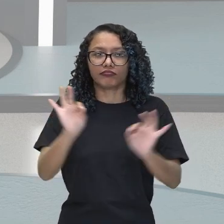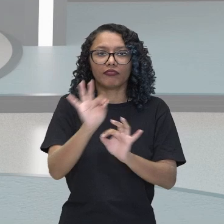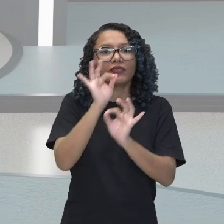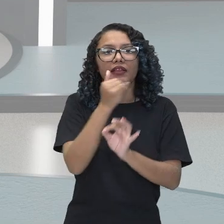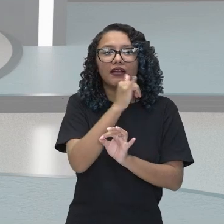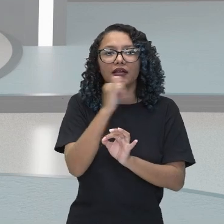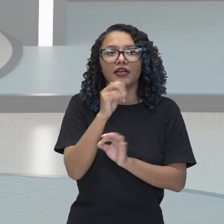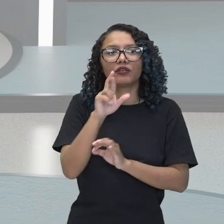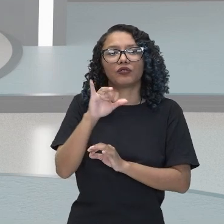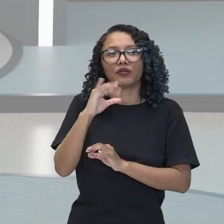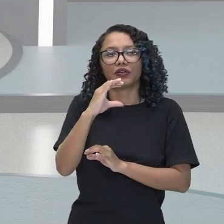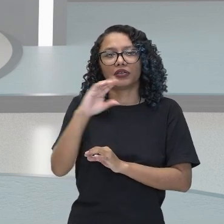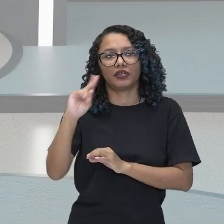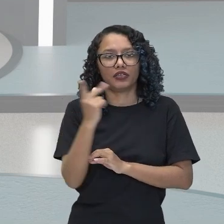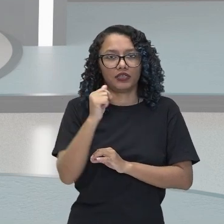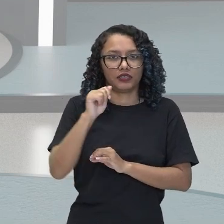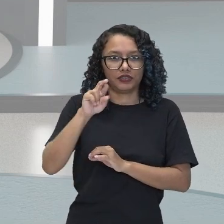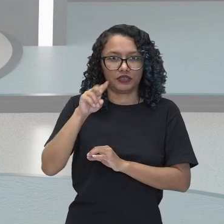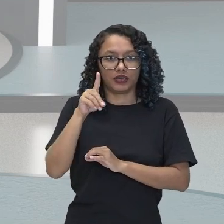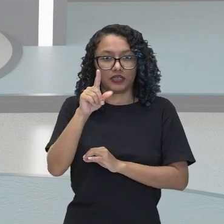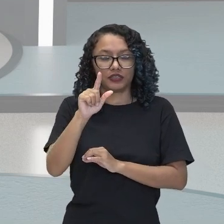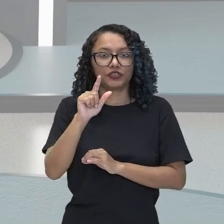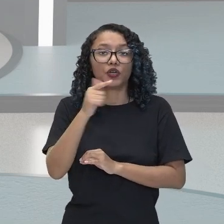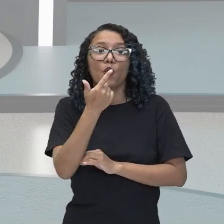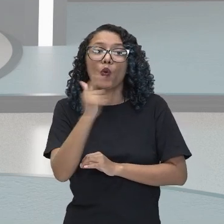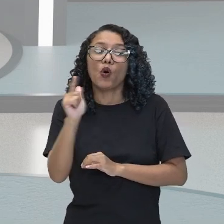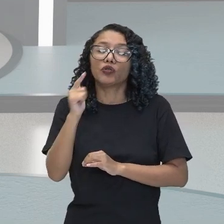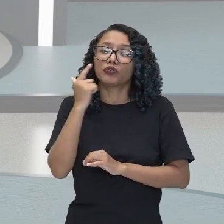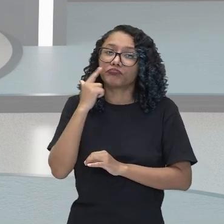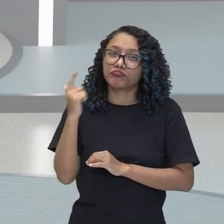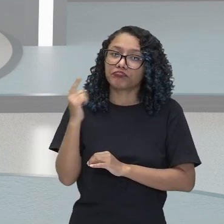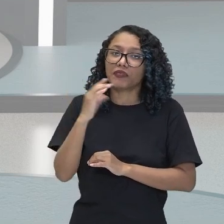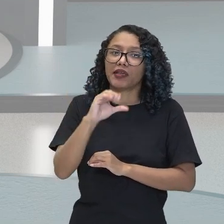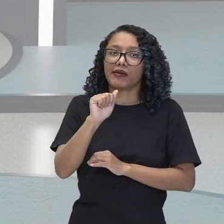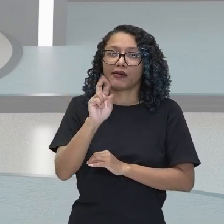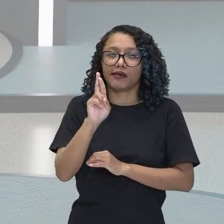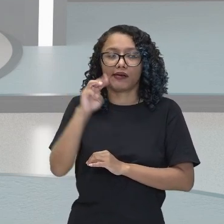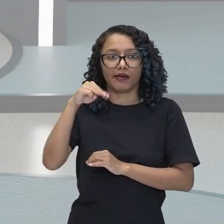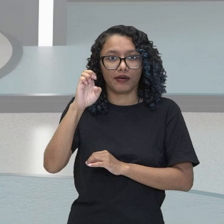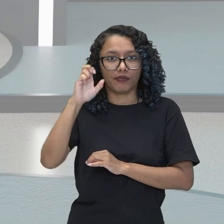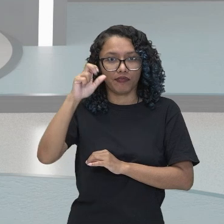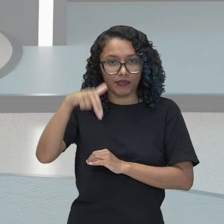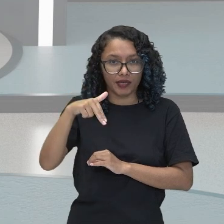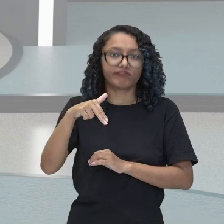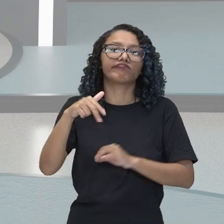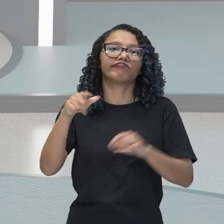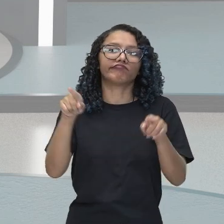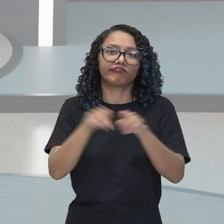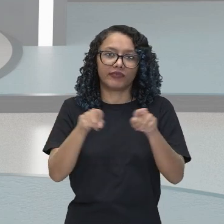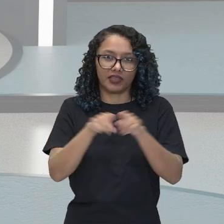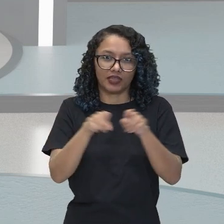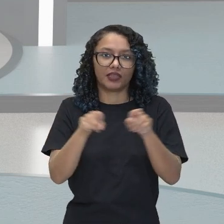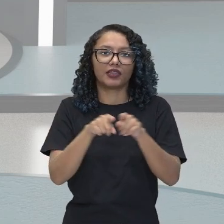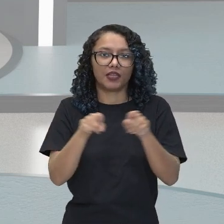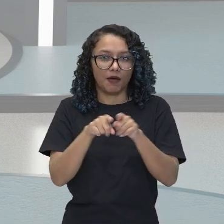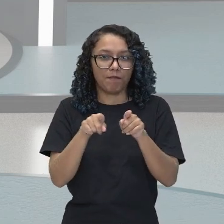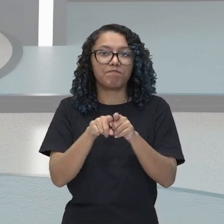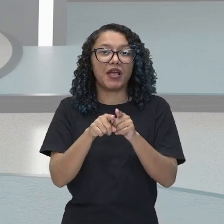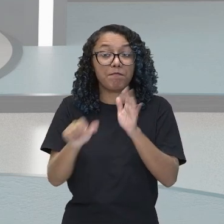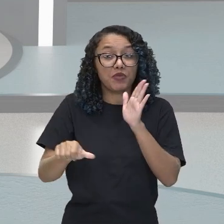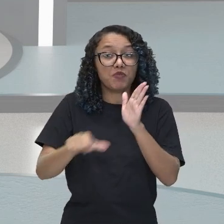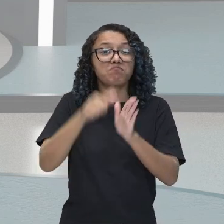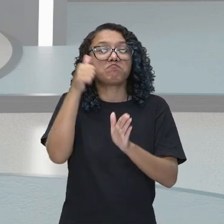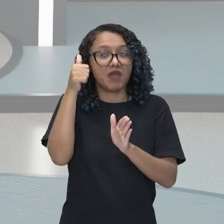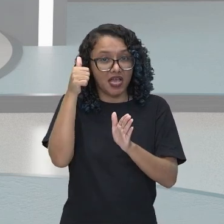E depois, nós temos a Carmen, que é considerada a ópera precursora de cunho feminista.